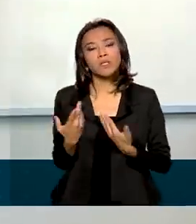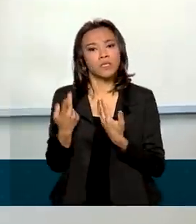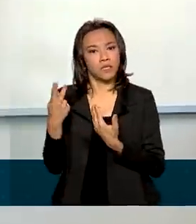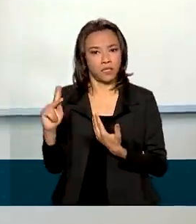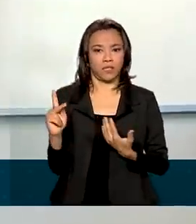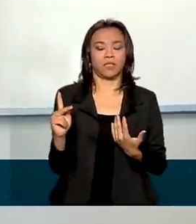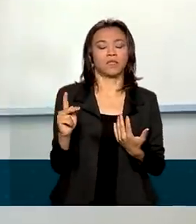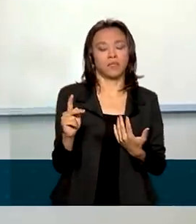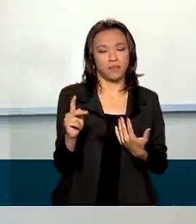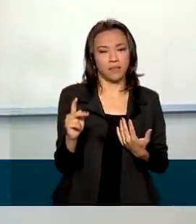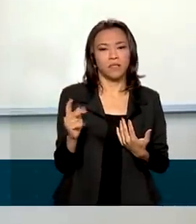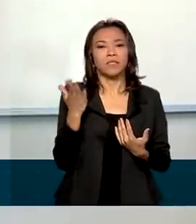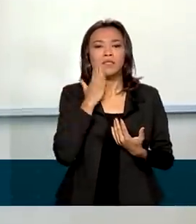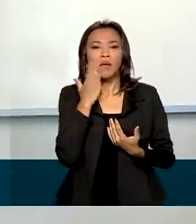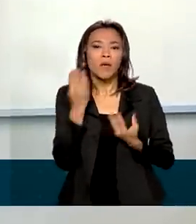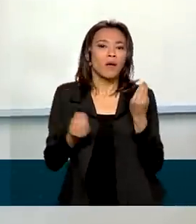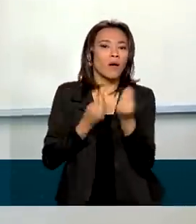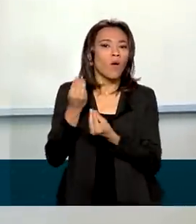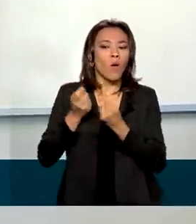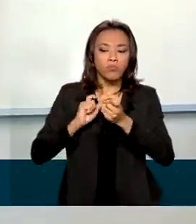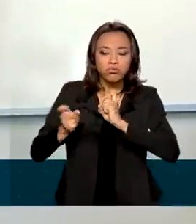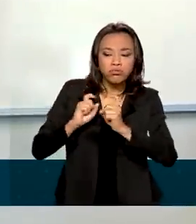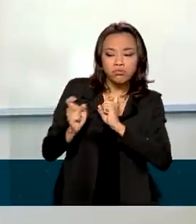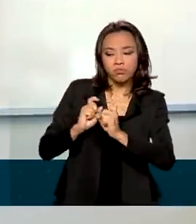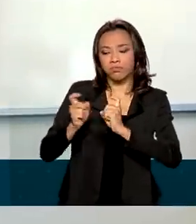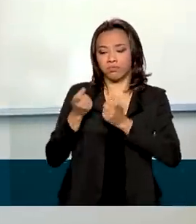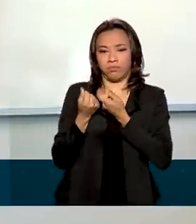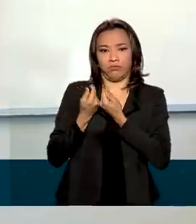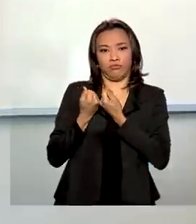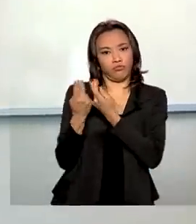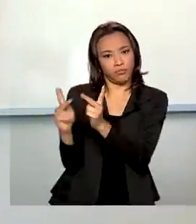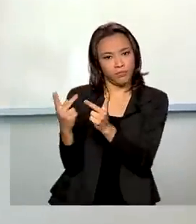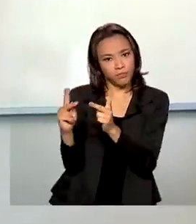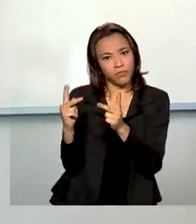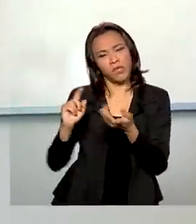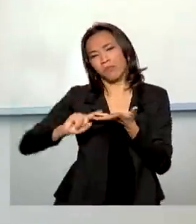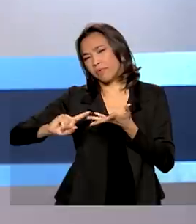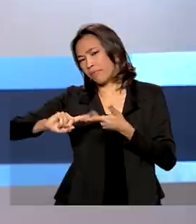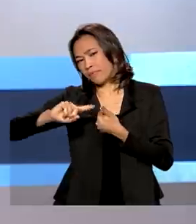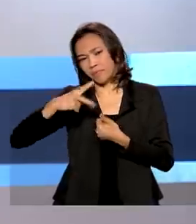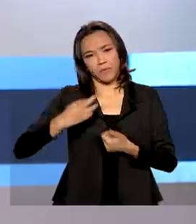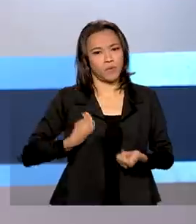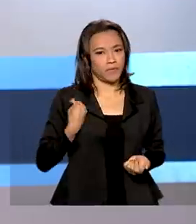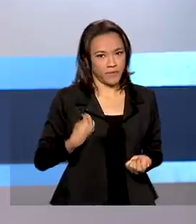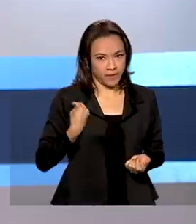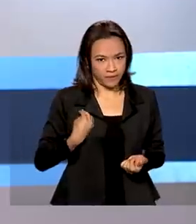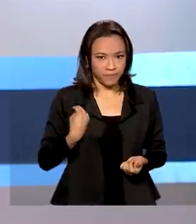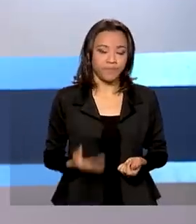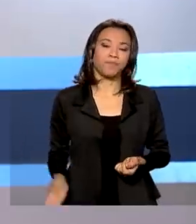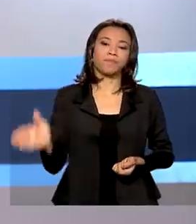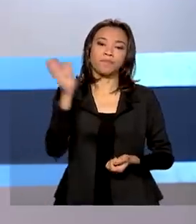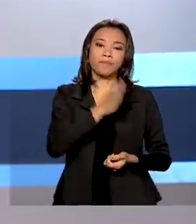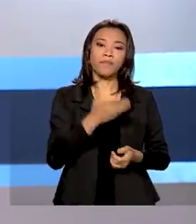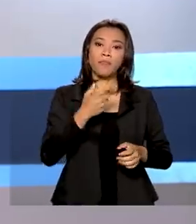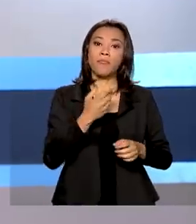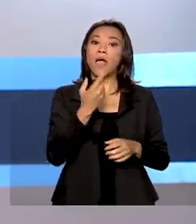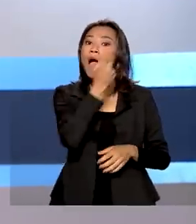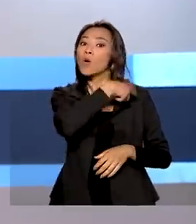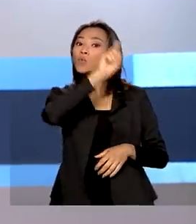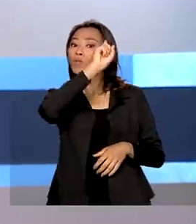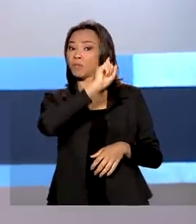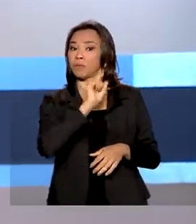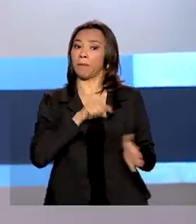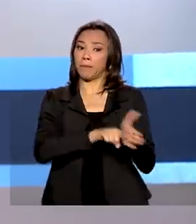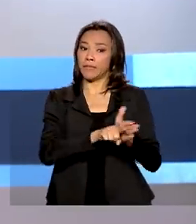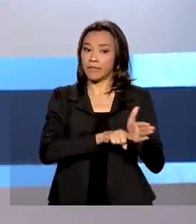da gestão de finanças pessoais para diversos aspectos da vida. A última pesquisa do IBGE